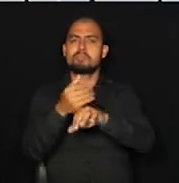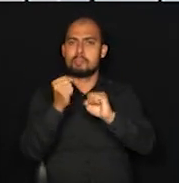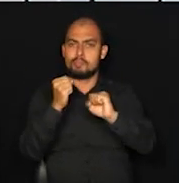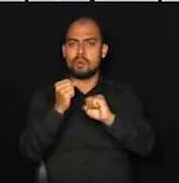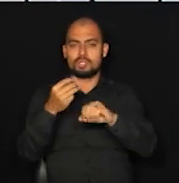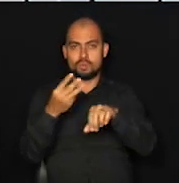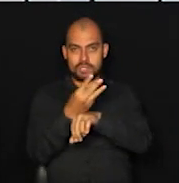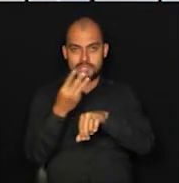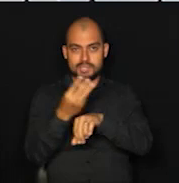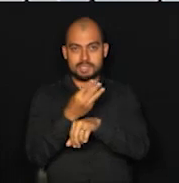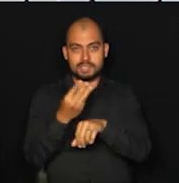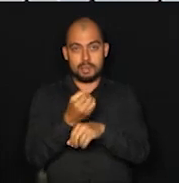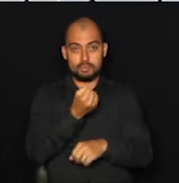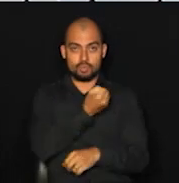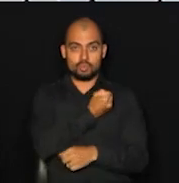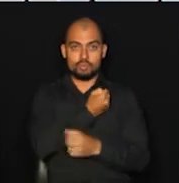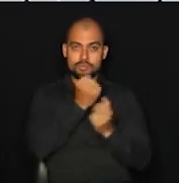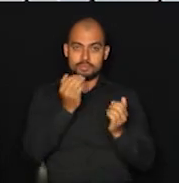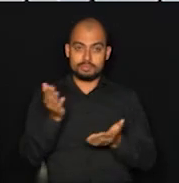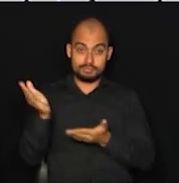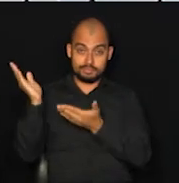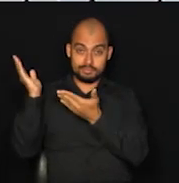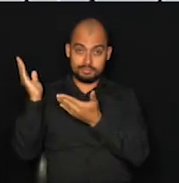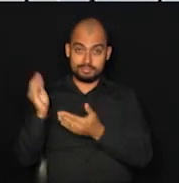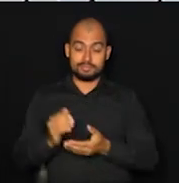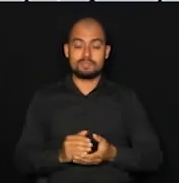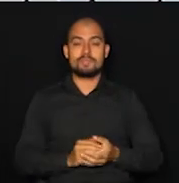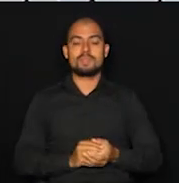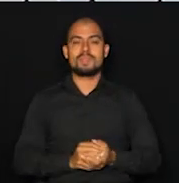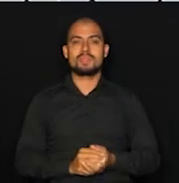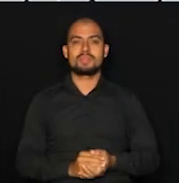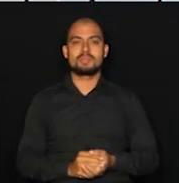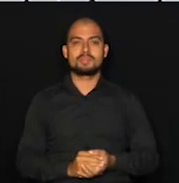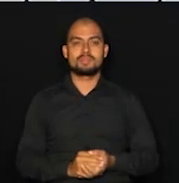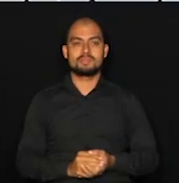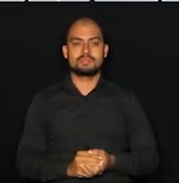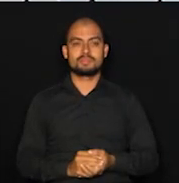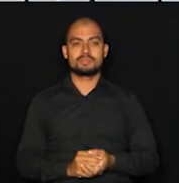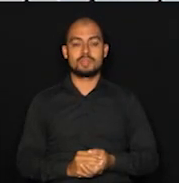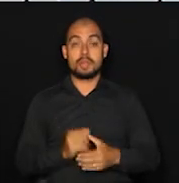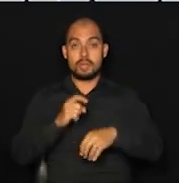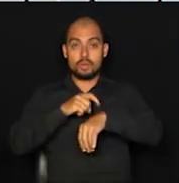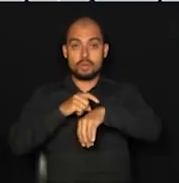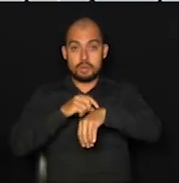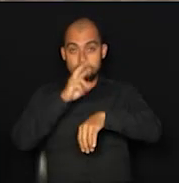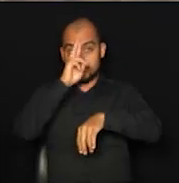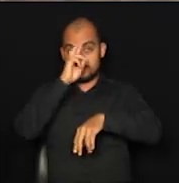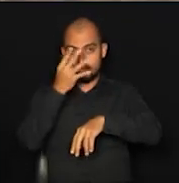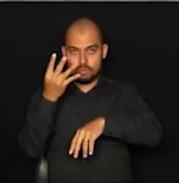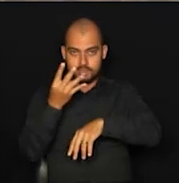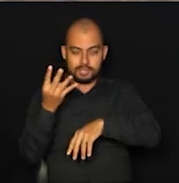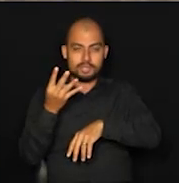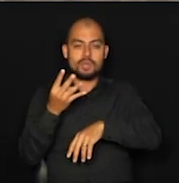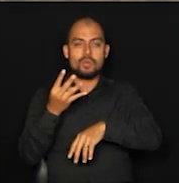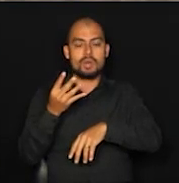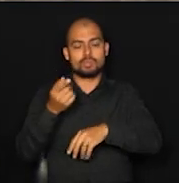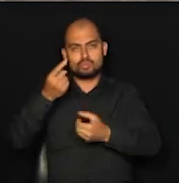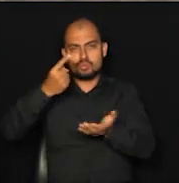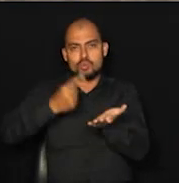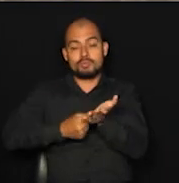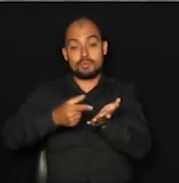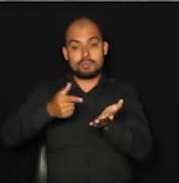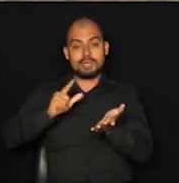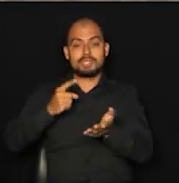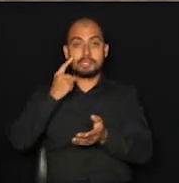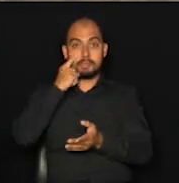19, nosso DDD 978293776, meio de 44 agora, como combinado,